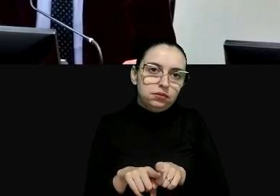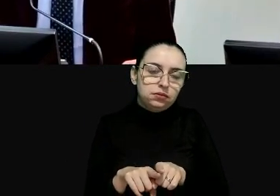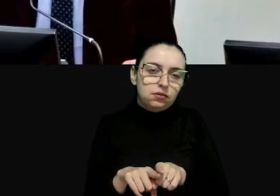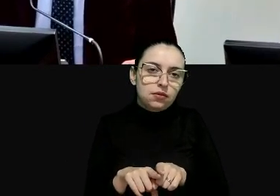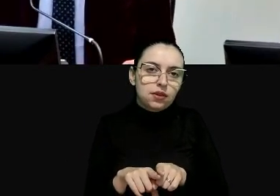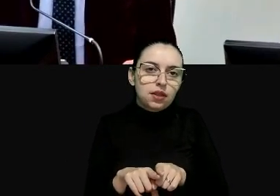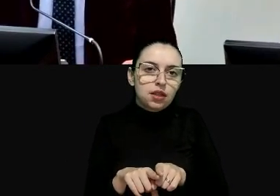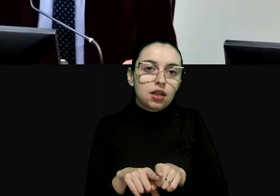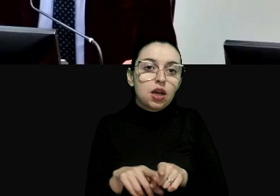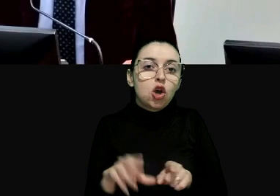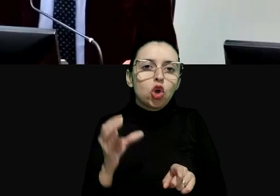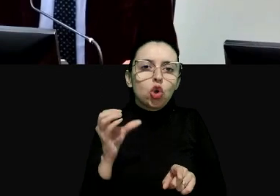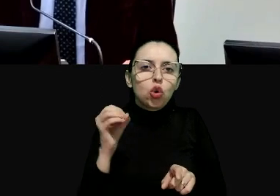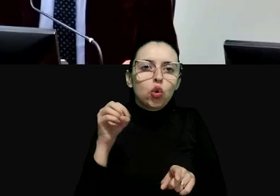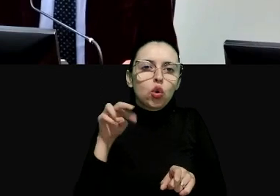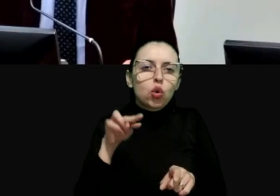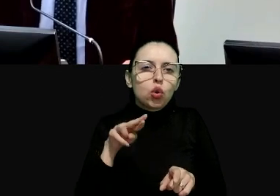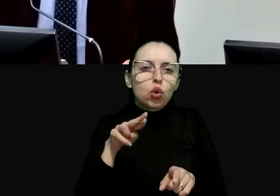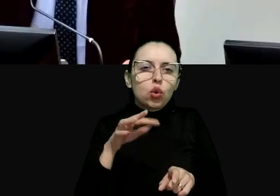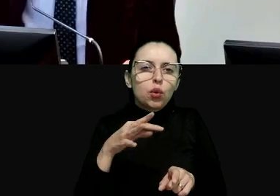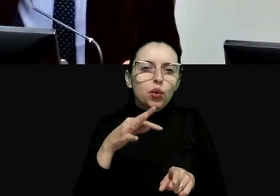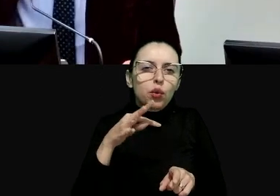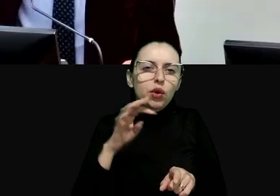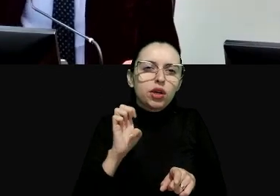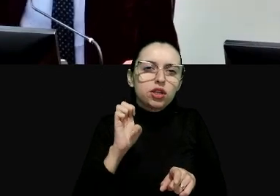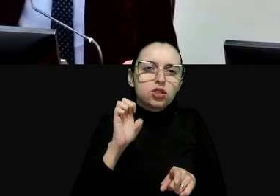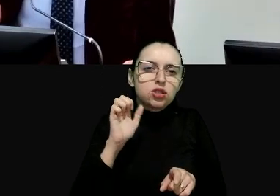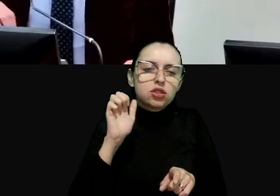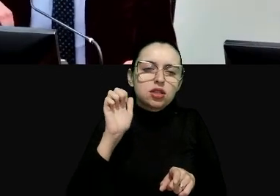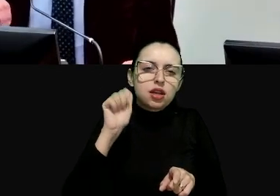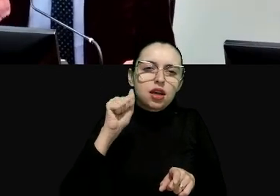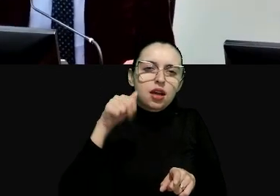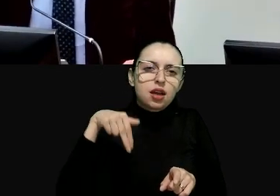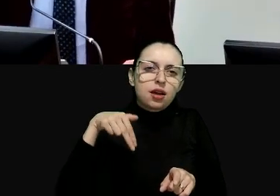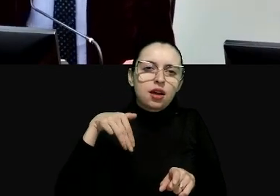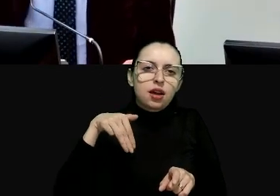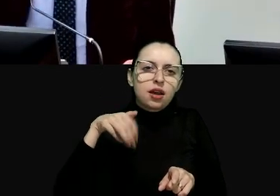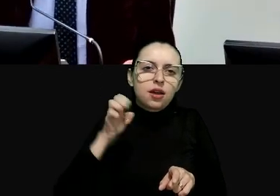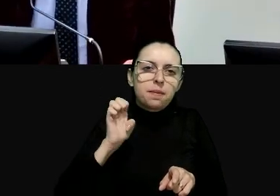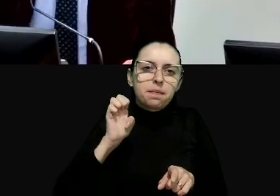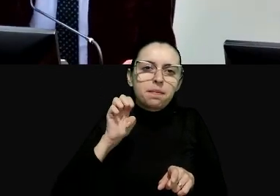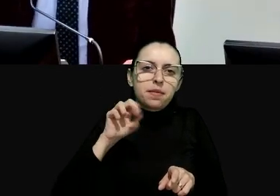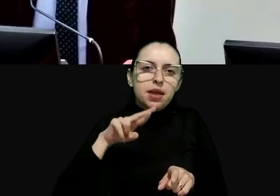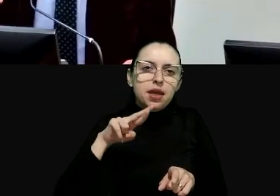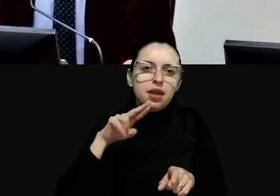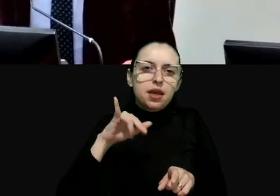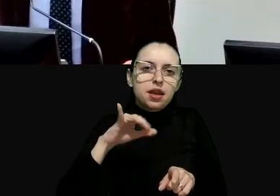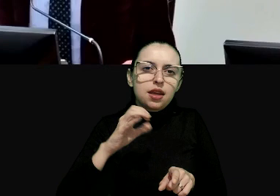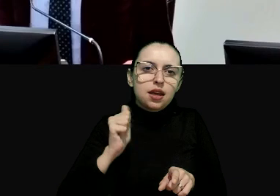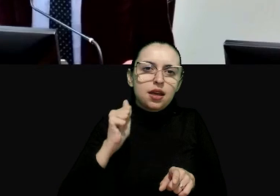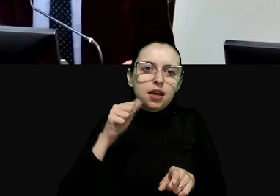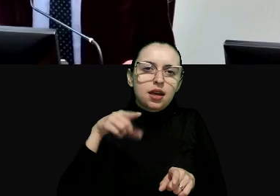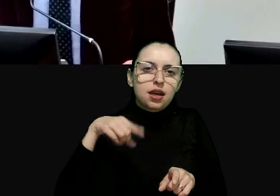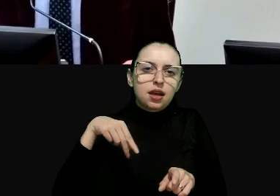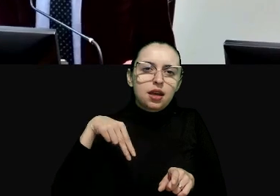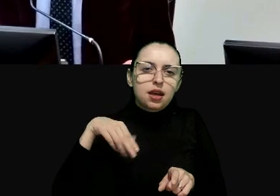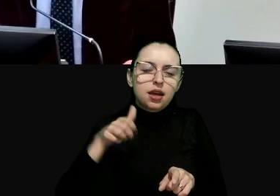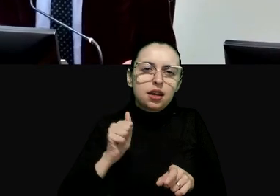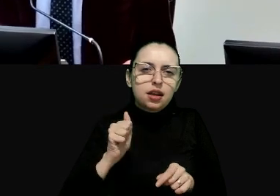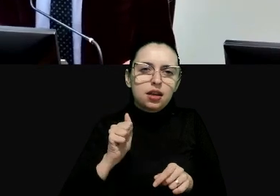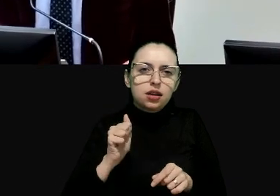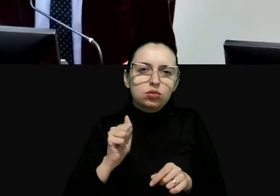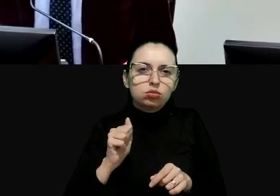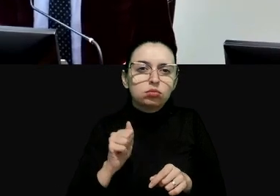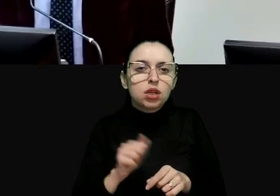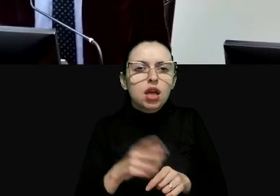corte interamericana não é muito dogmática no tema houve o caso clásico de confrontação com a corte